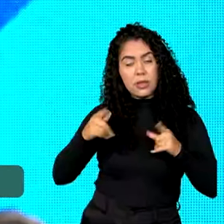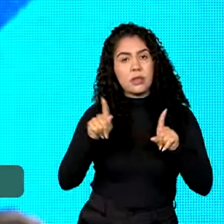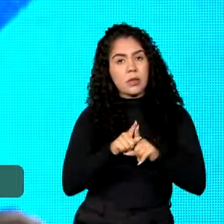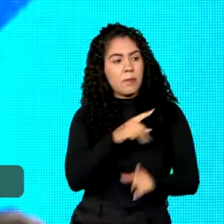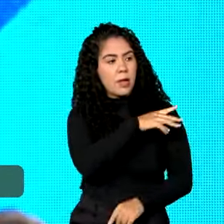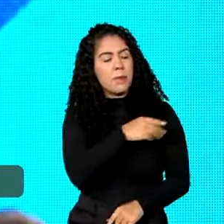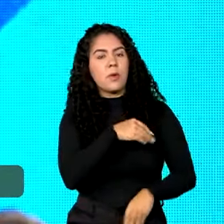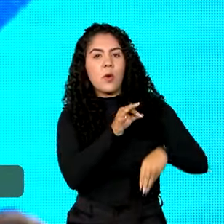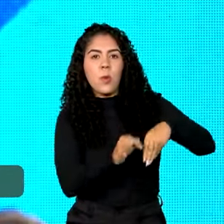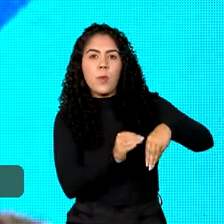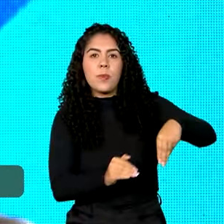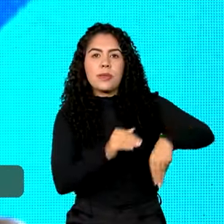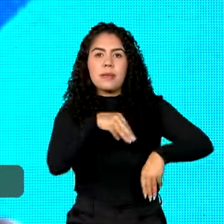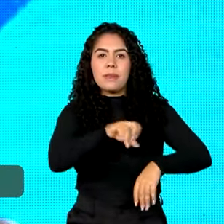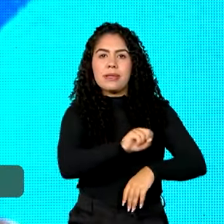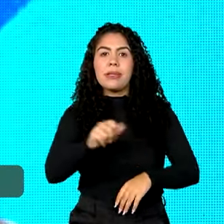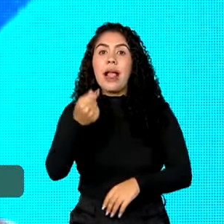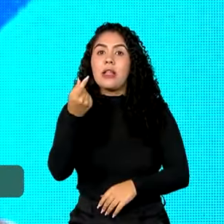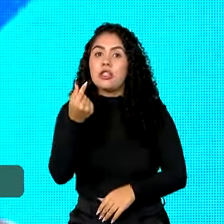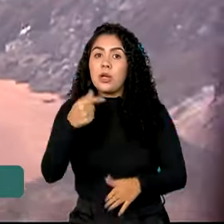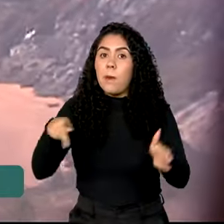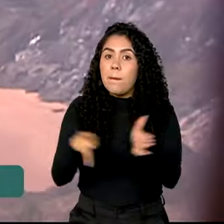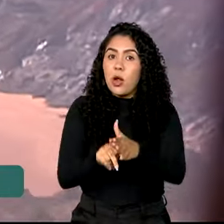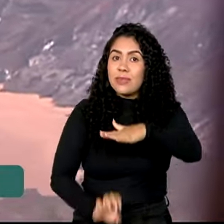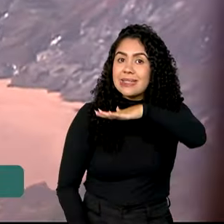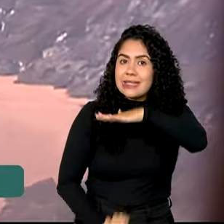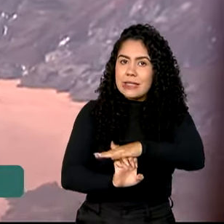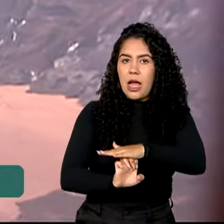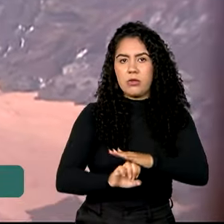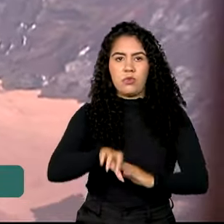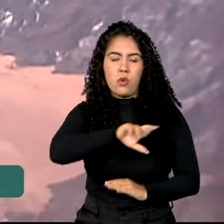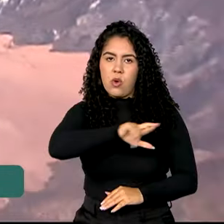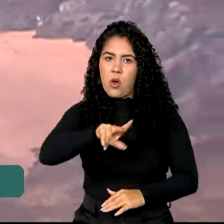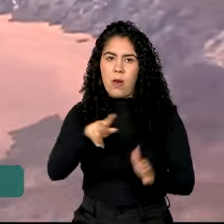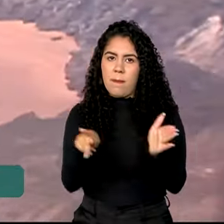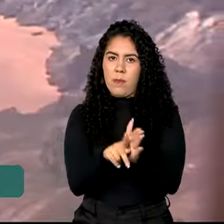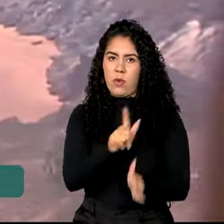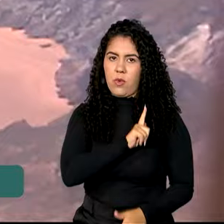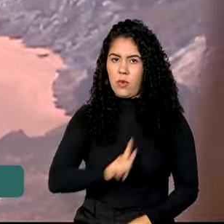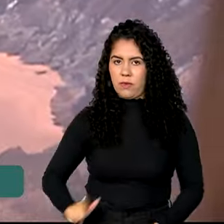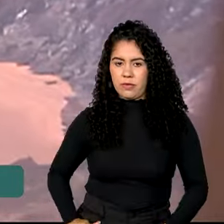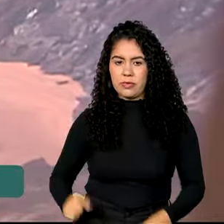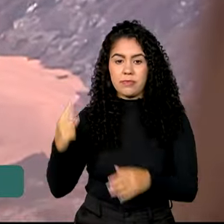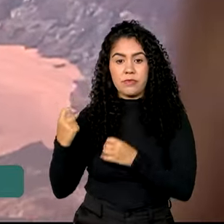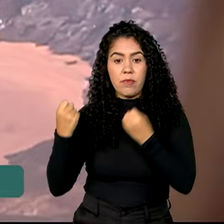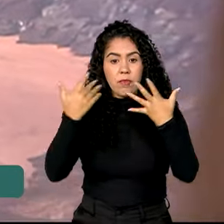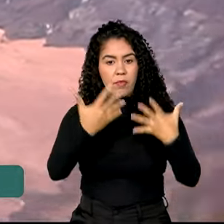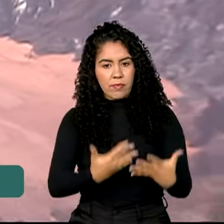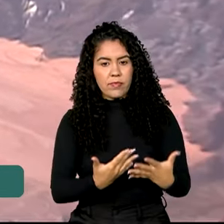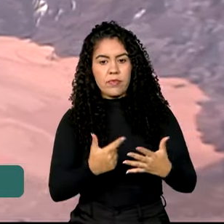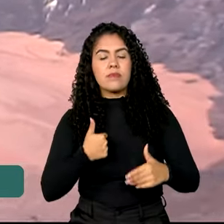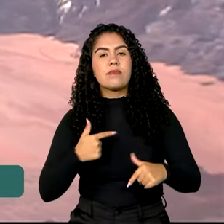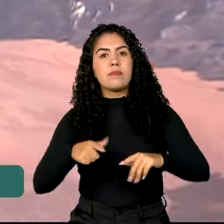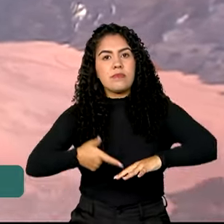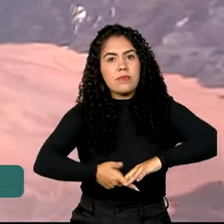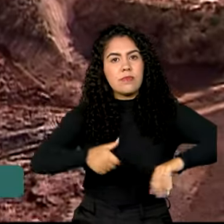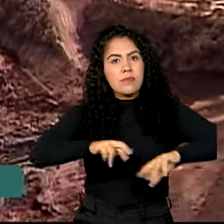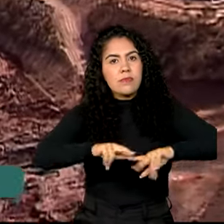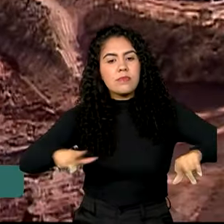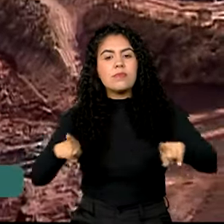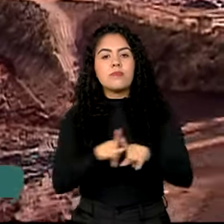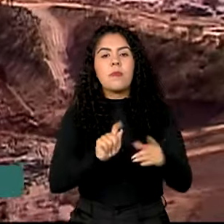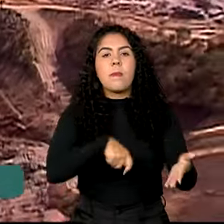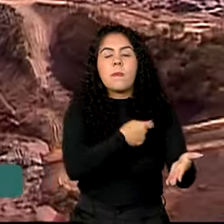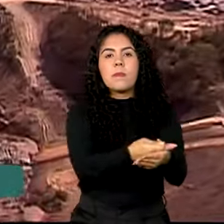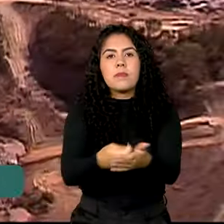de Estado e não de governos. O acordo prevê ainda que as mineradoras deverão também indenizar quem